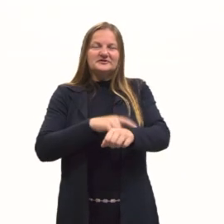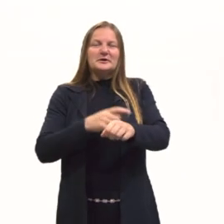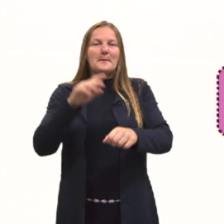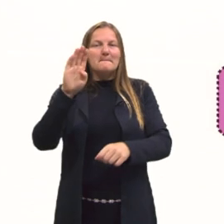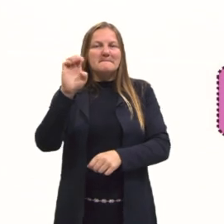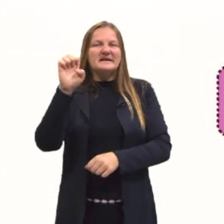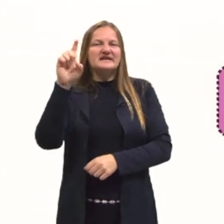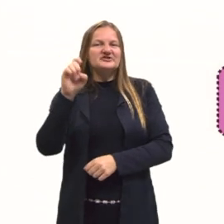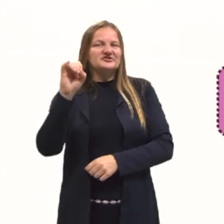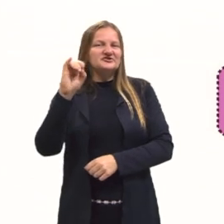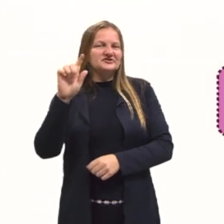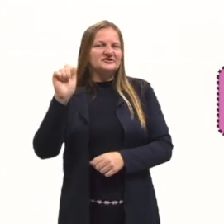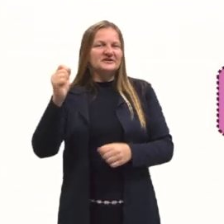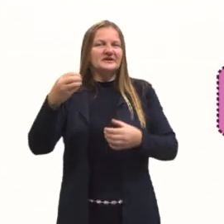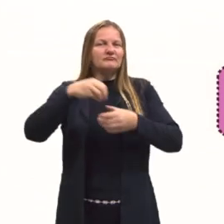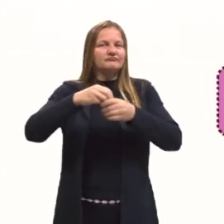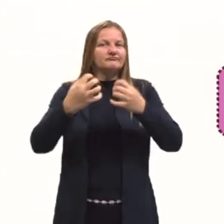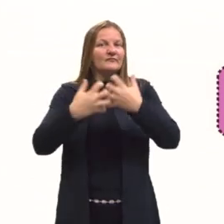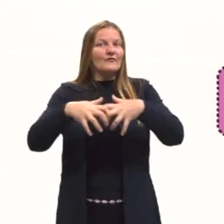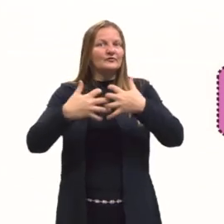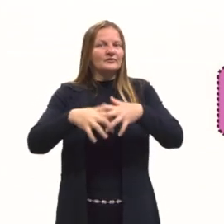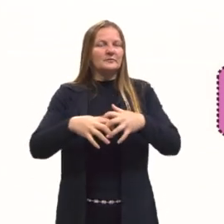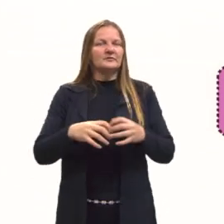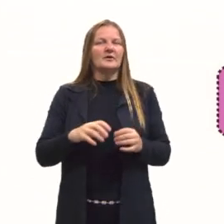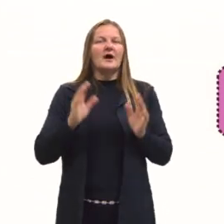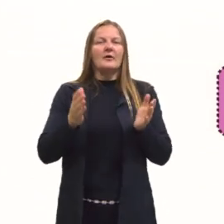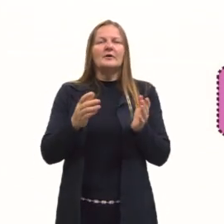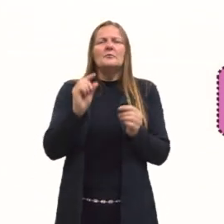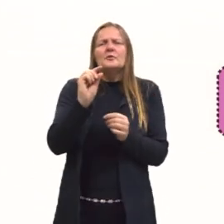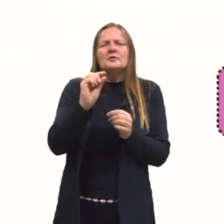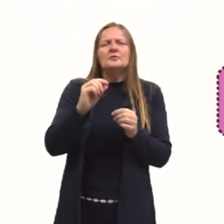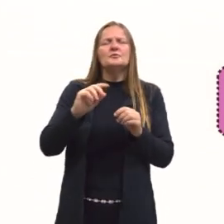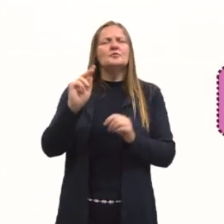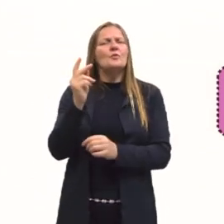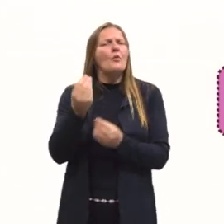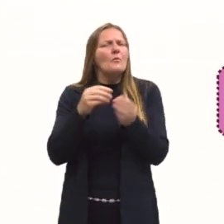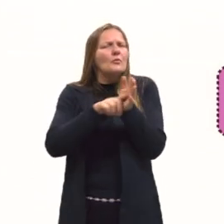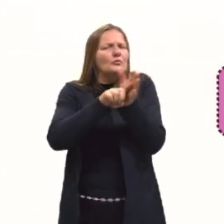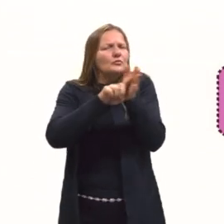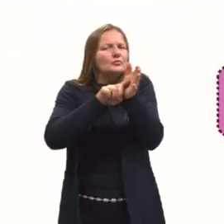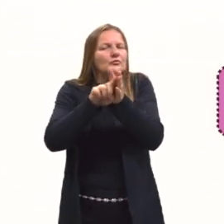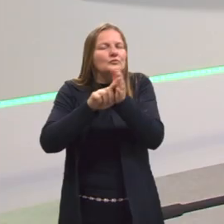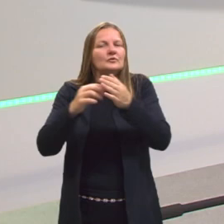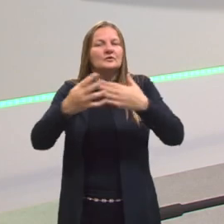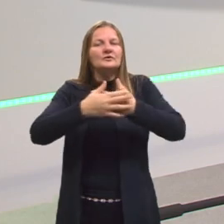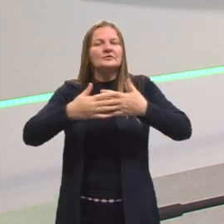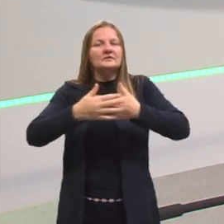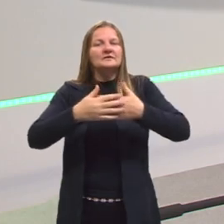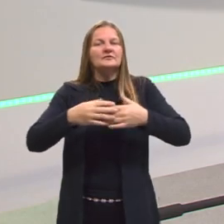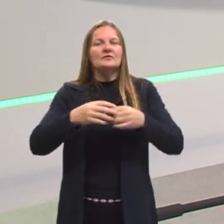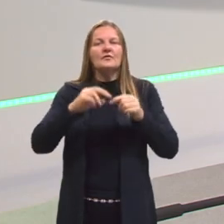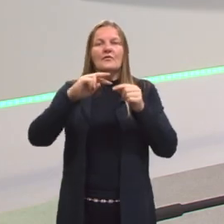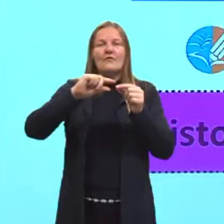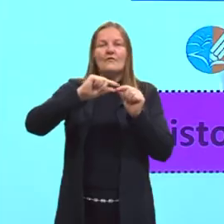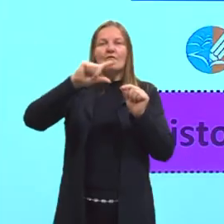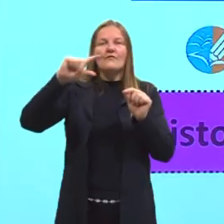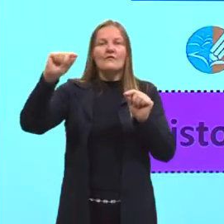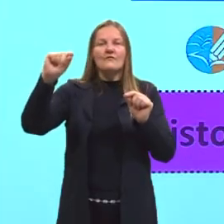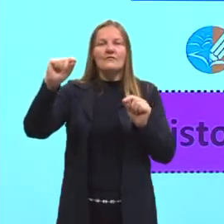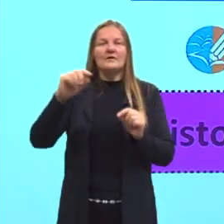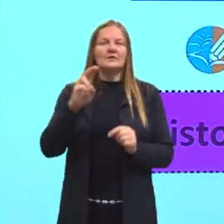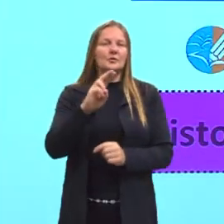Vamos falar um pouquinho sobre histologia vegetal. Bom, temos o tecido chamado